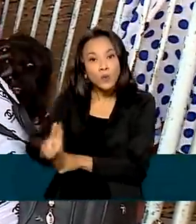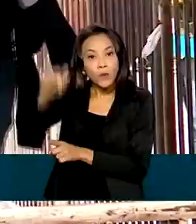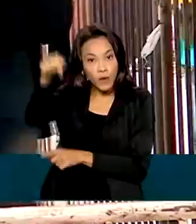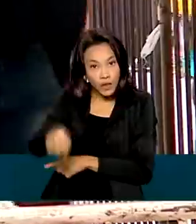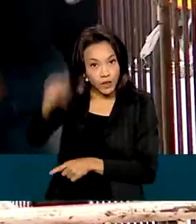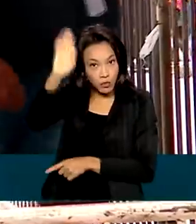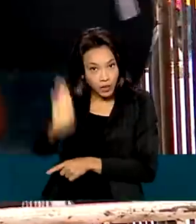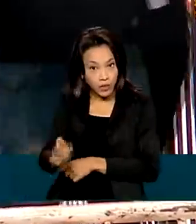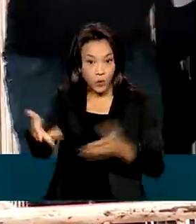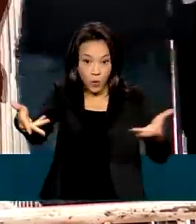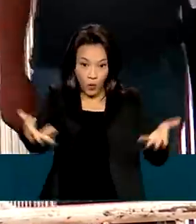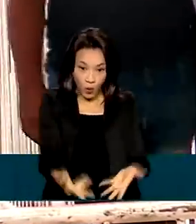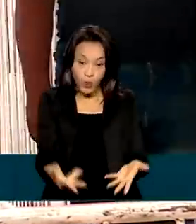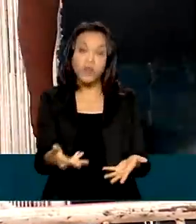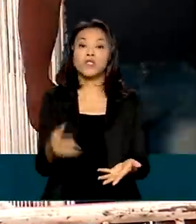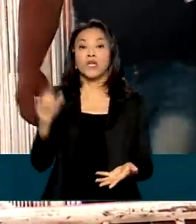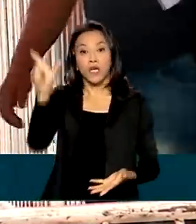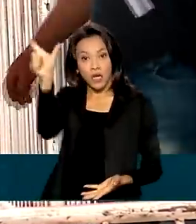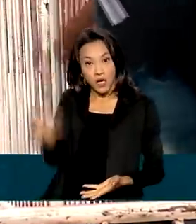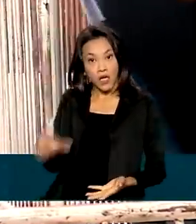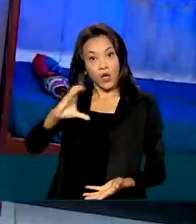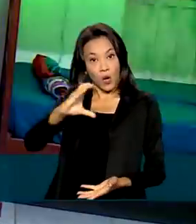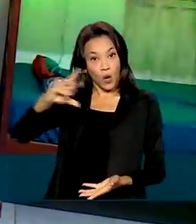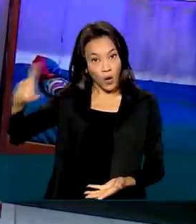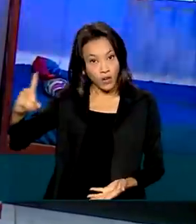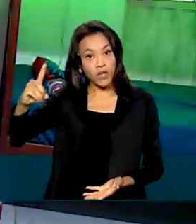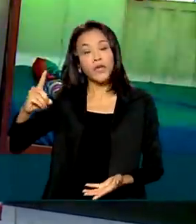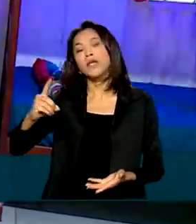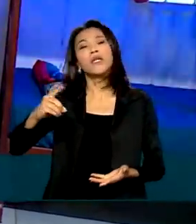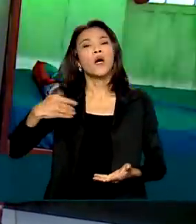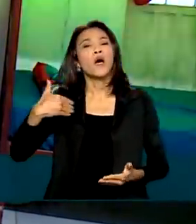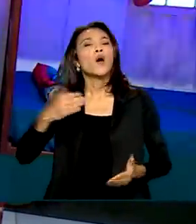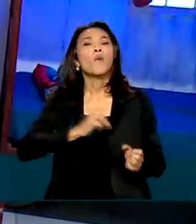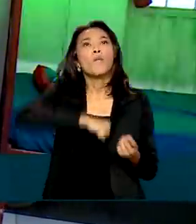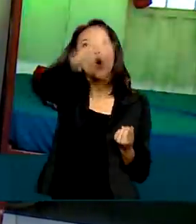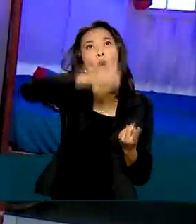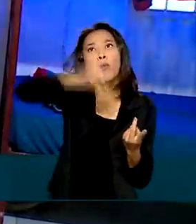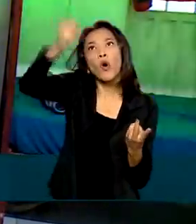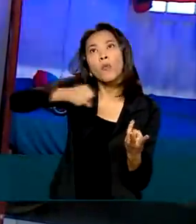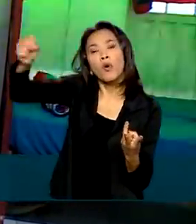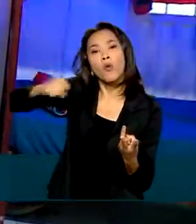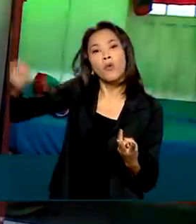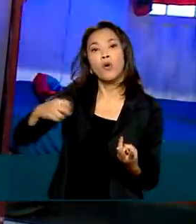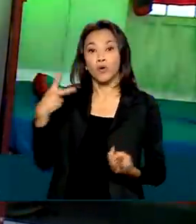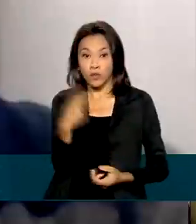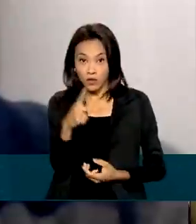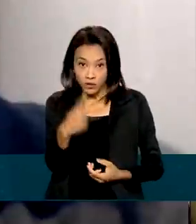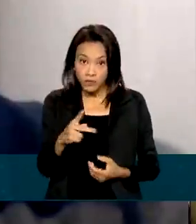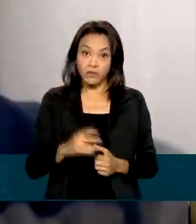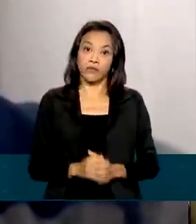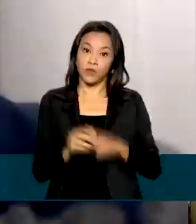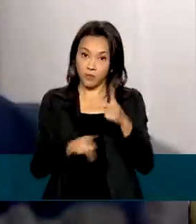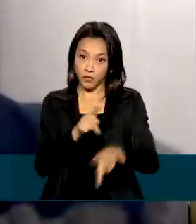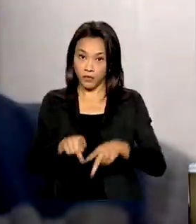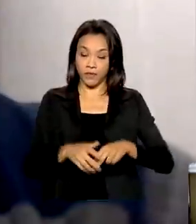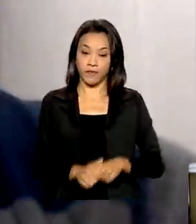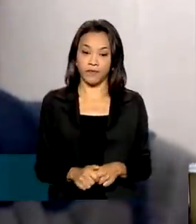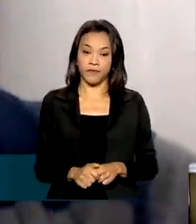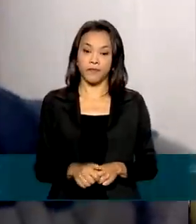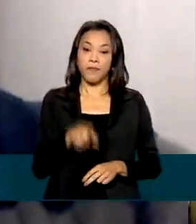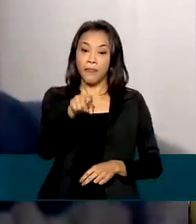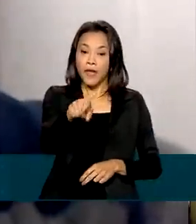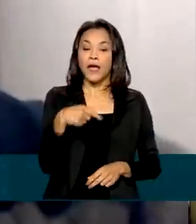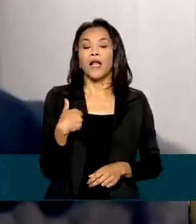Brasil. Hoje, ele coordena o processo de interiorização de seus conterrâneos. A operação acolhida oferece